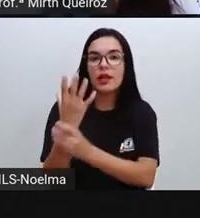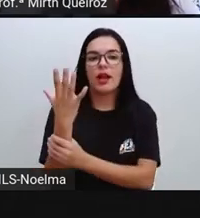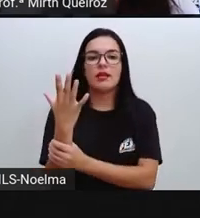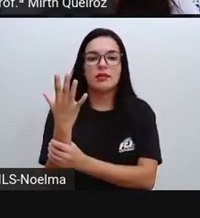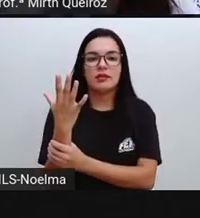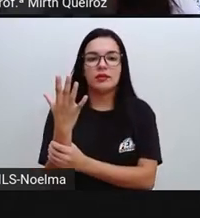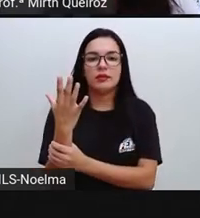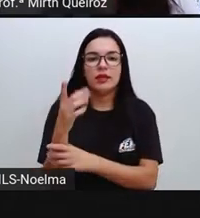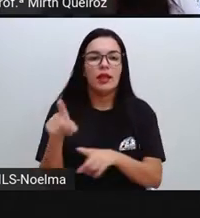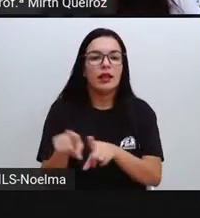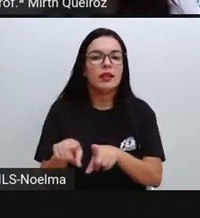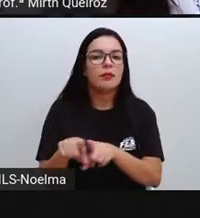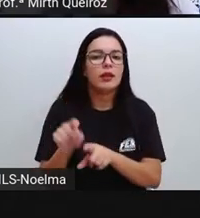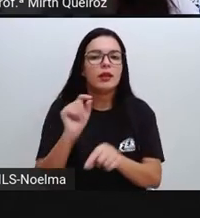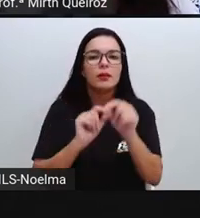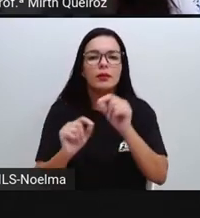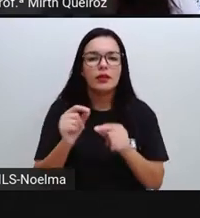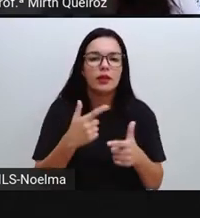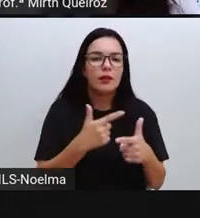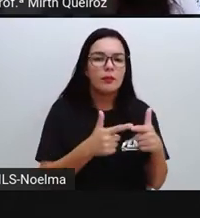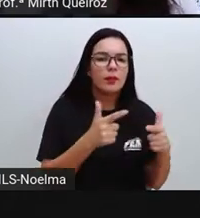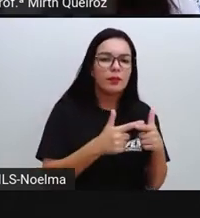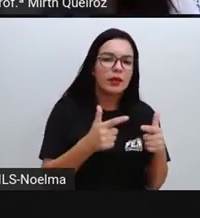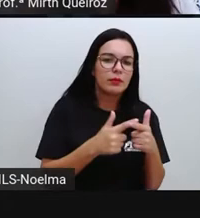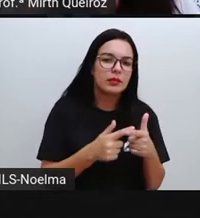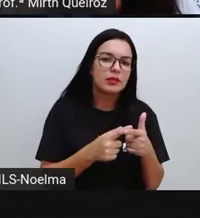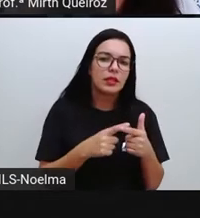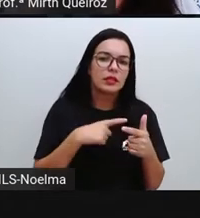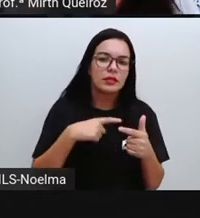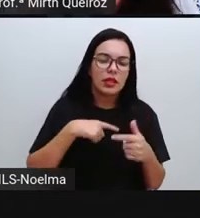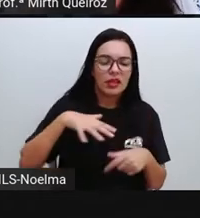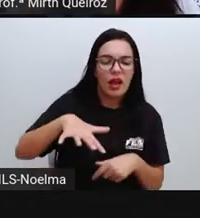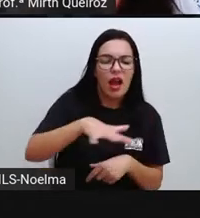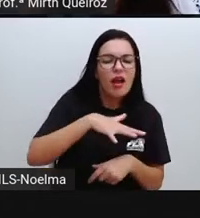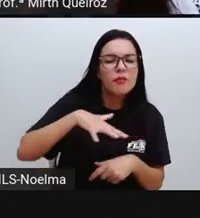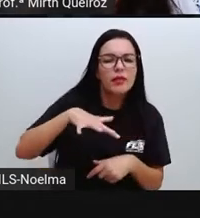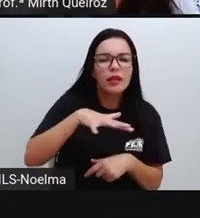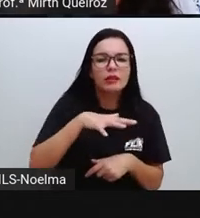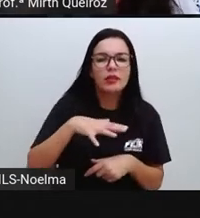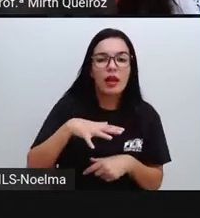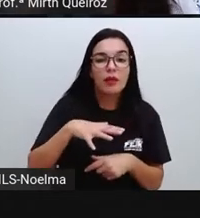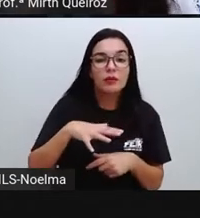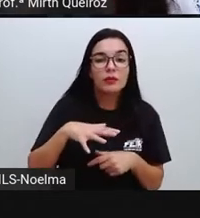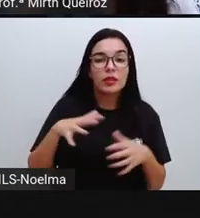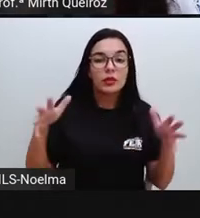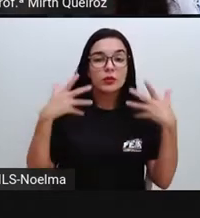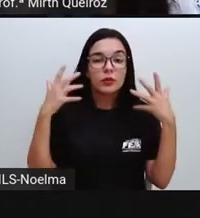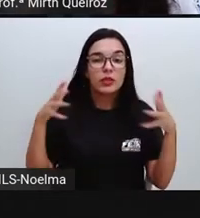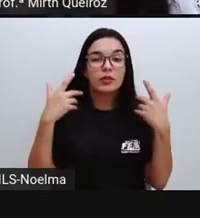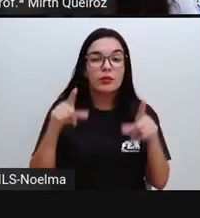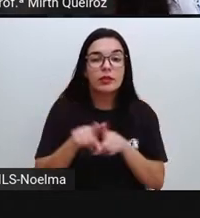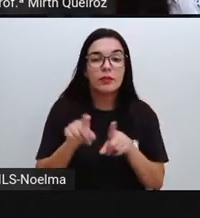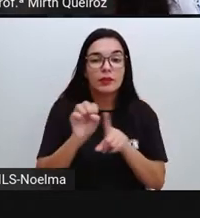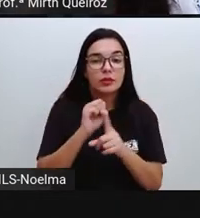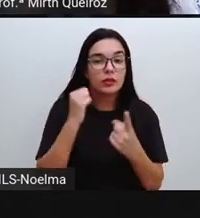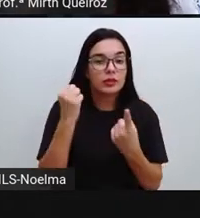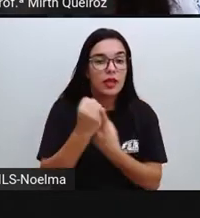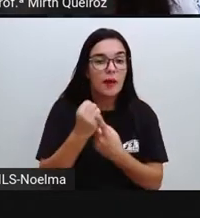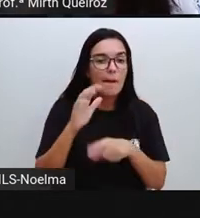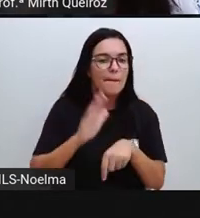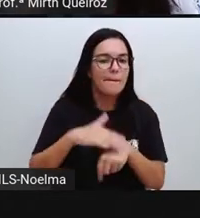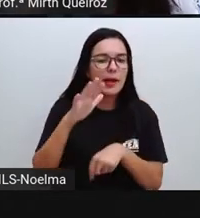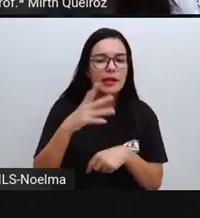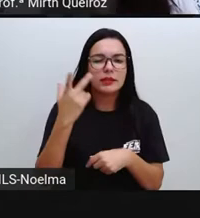sociais mais comuns acontecem nos centros urbanos? O desemprego, a fome, a violência são alguns dos principais problemas que